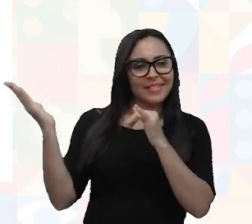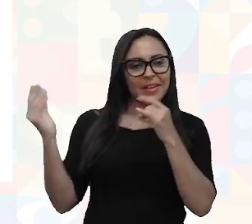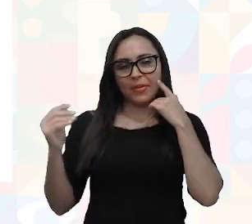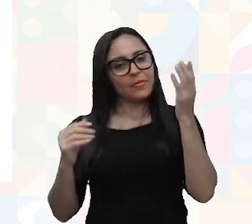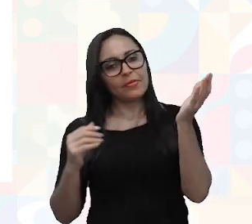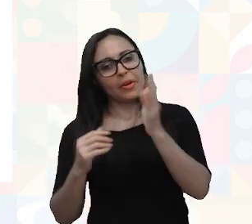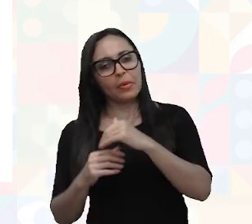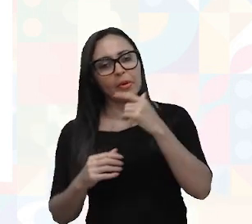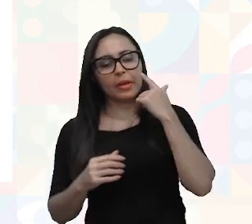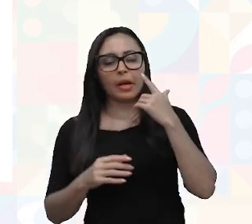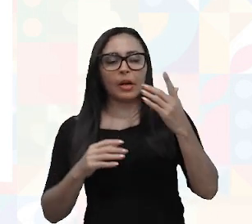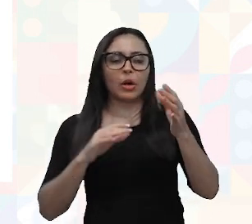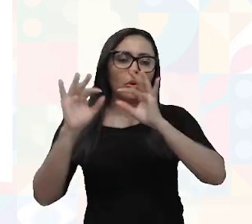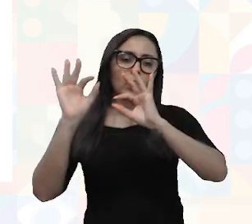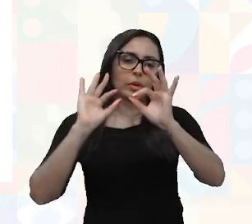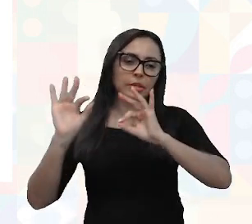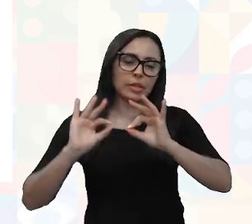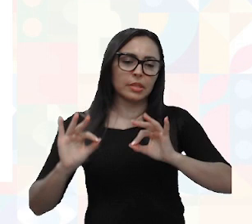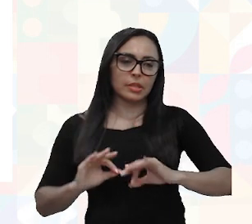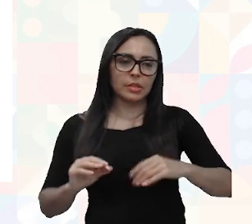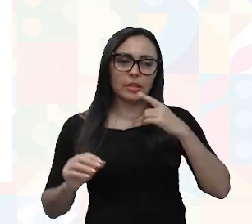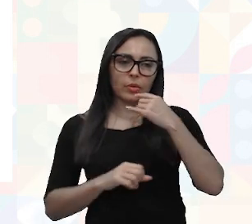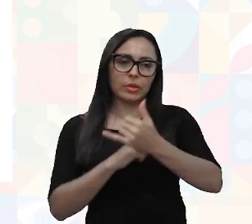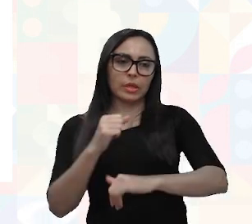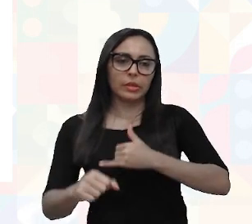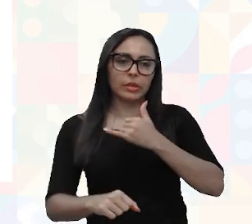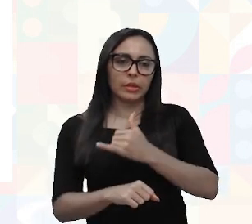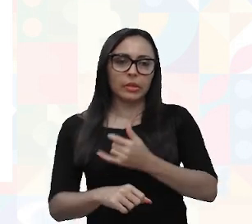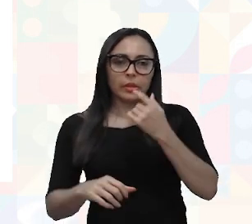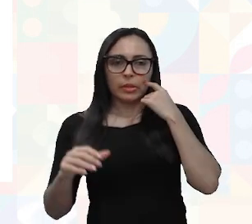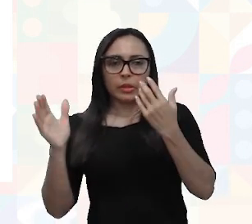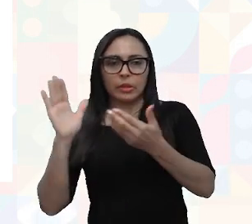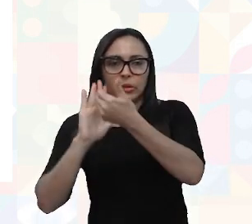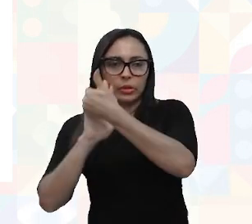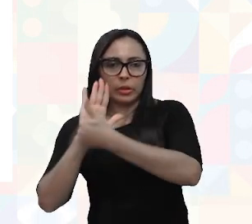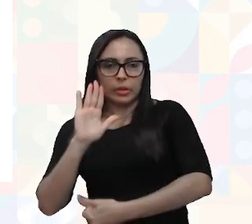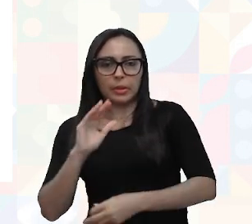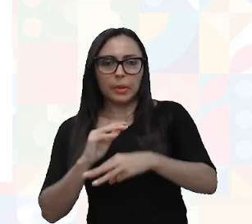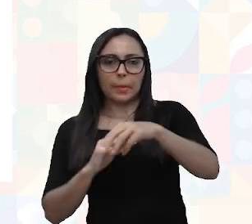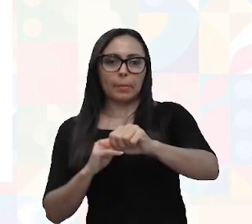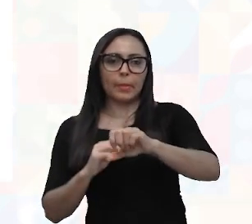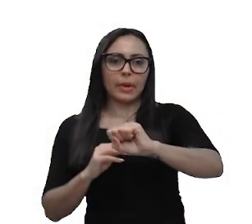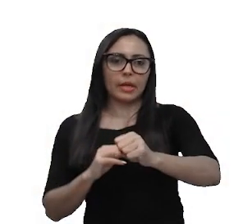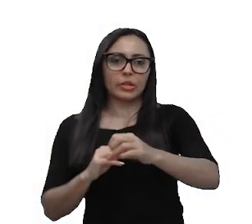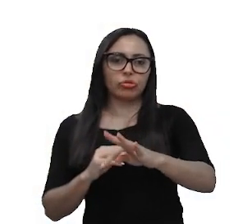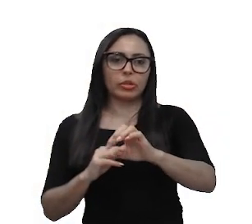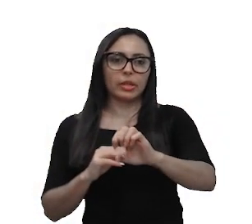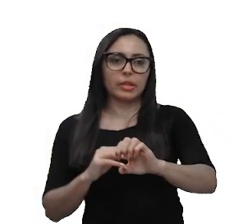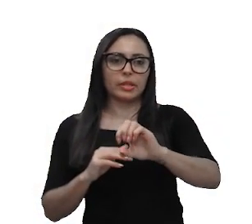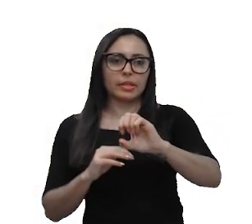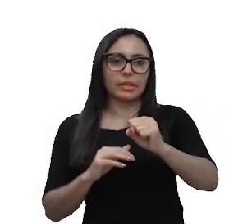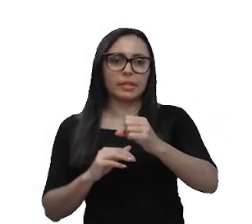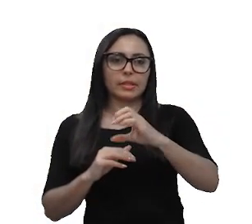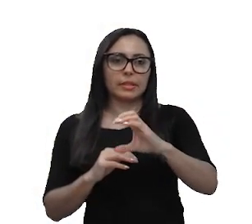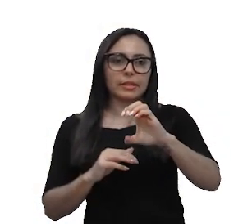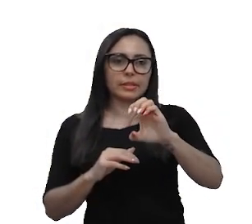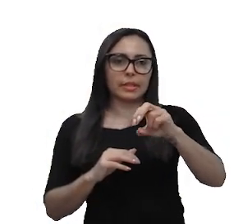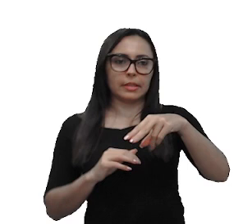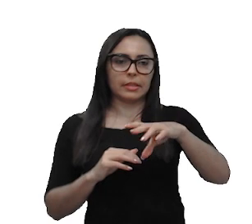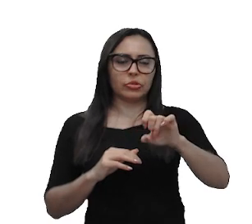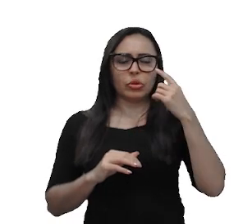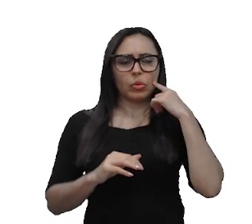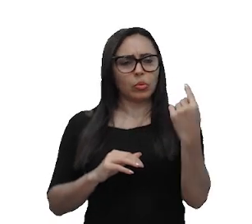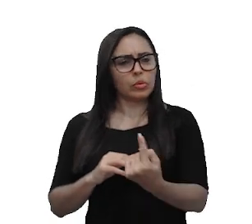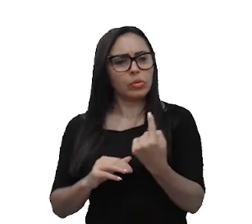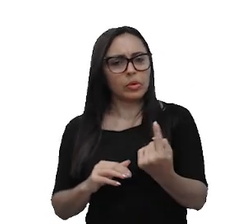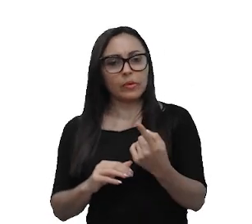a formatação internacional de roteiros, que se chama Master Sense, Então você, uma das únicas